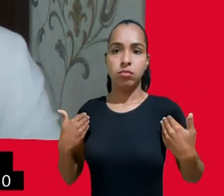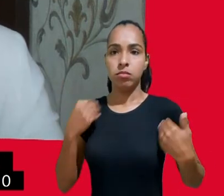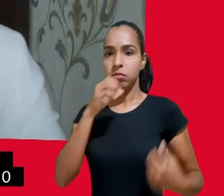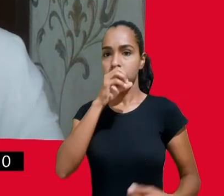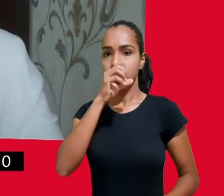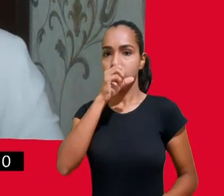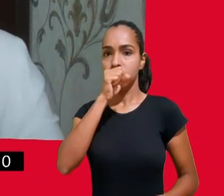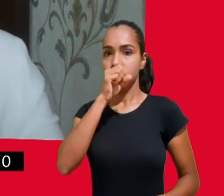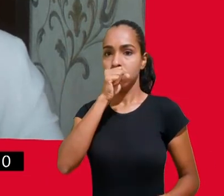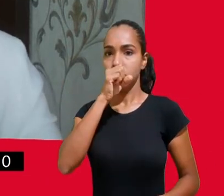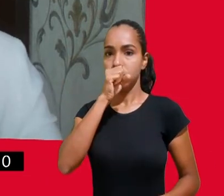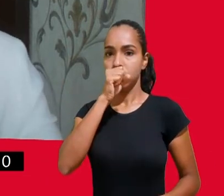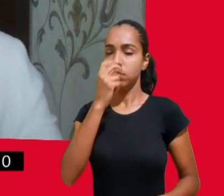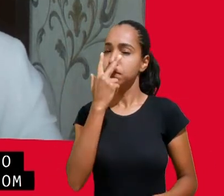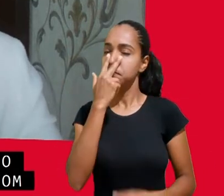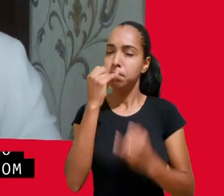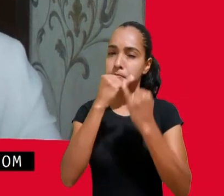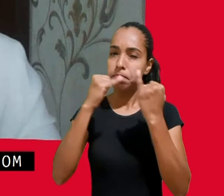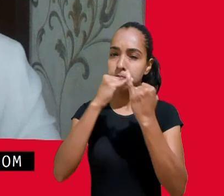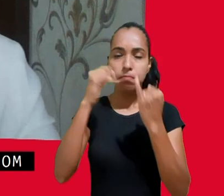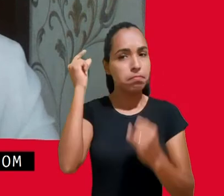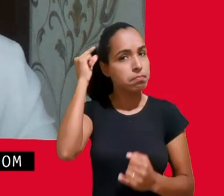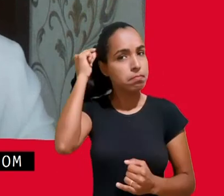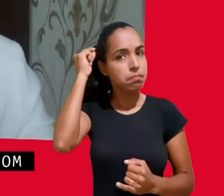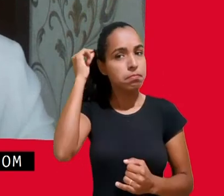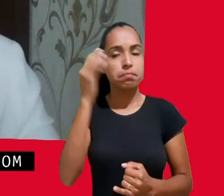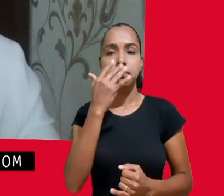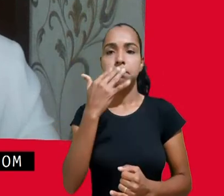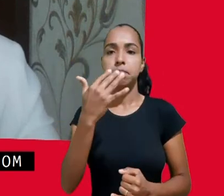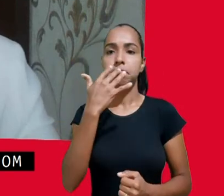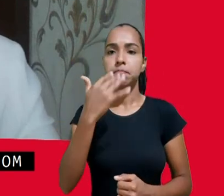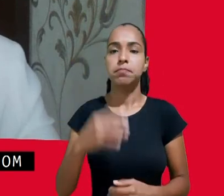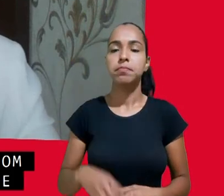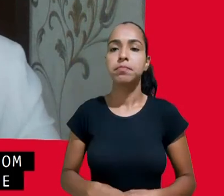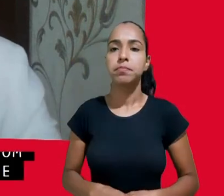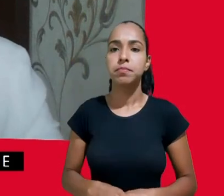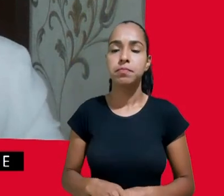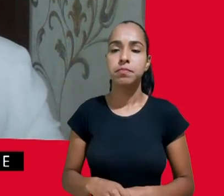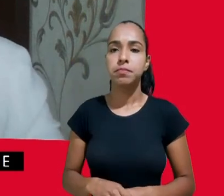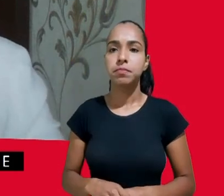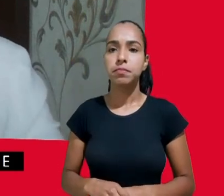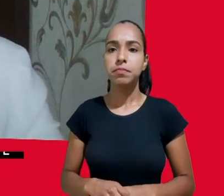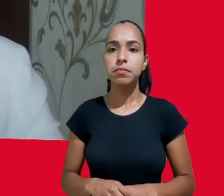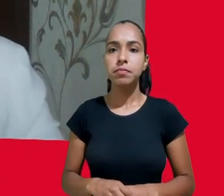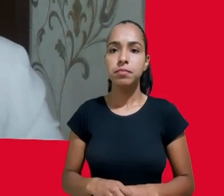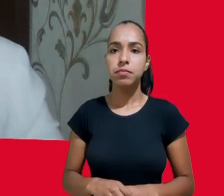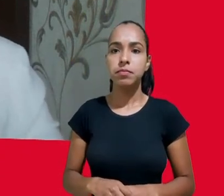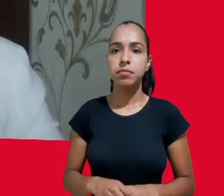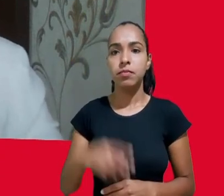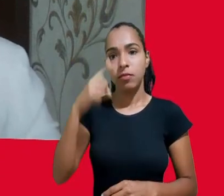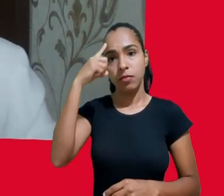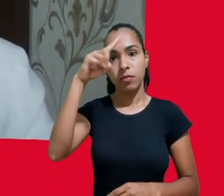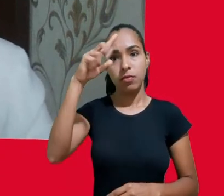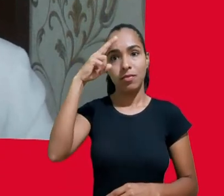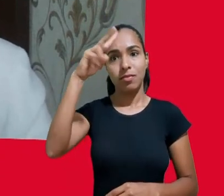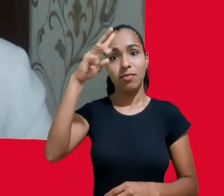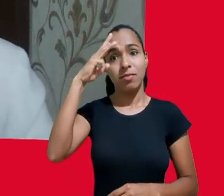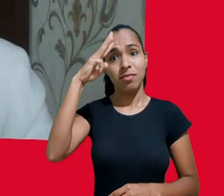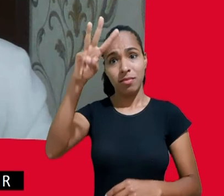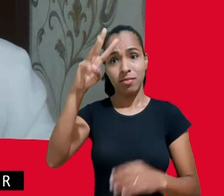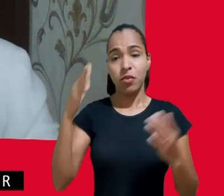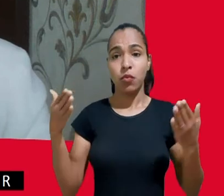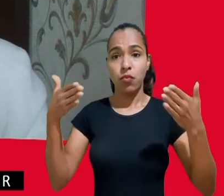durante esses três dias de fórum nós tivemos a oportunidade de ouvir vozes de todo mundo e discutir sobre os